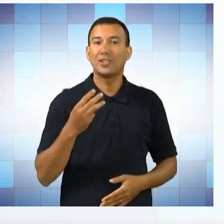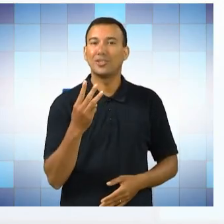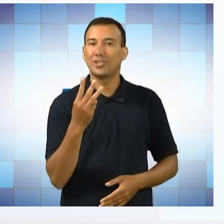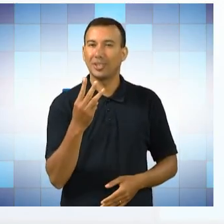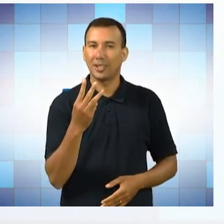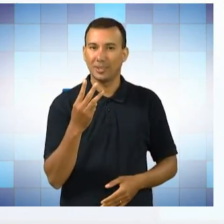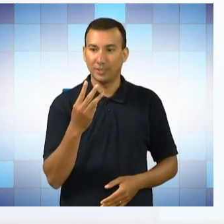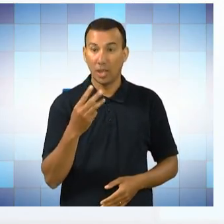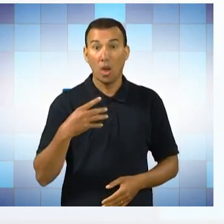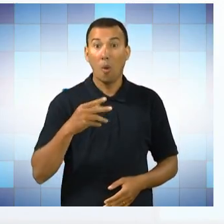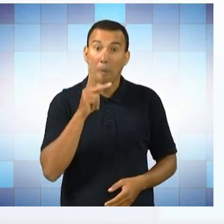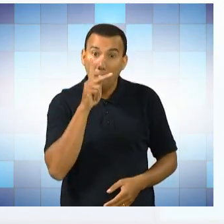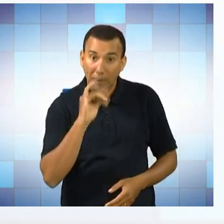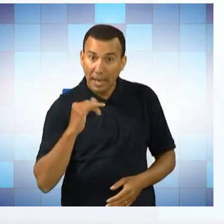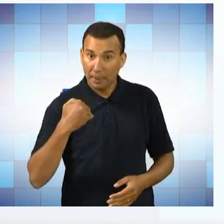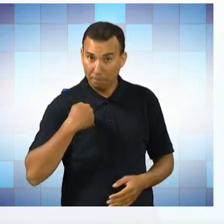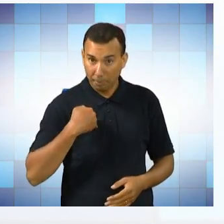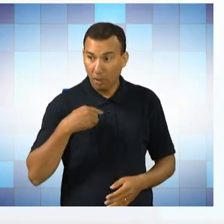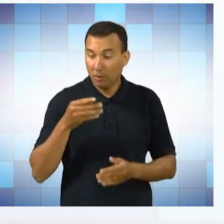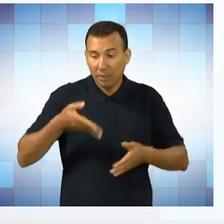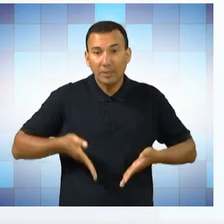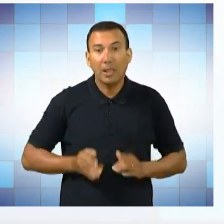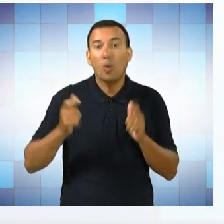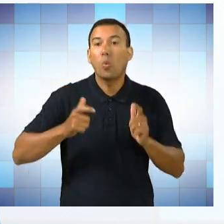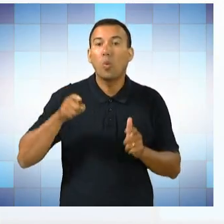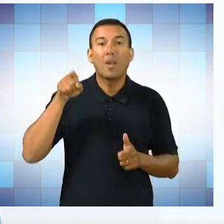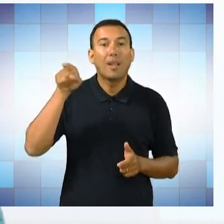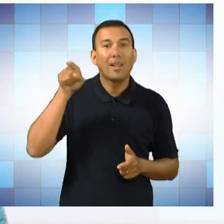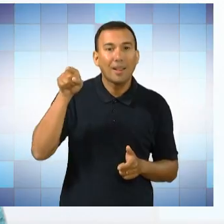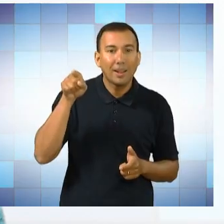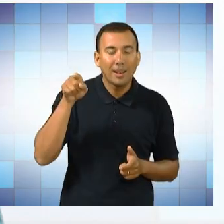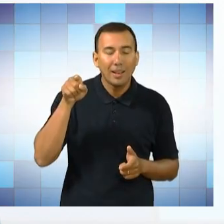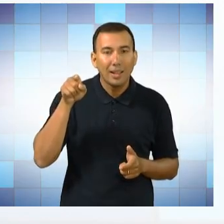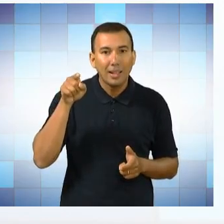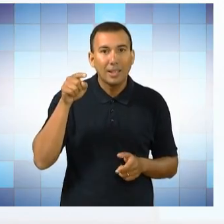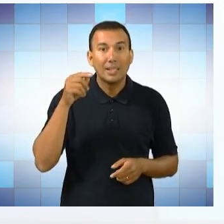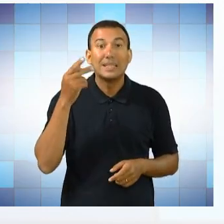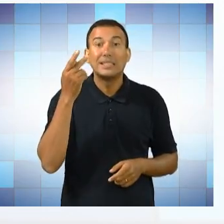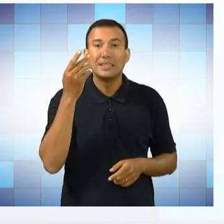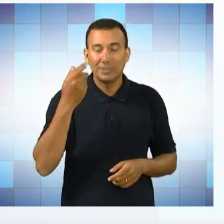Eu sou filha de um cearense, a minha mãe é mineira,